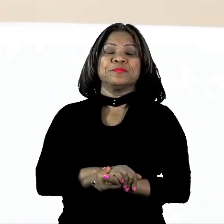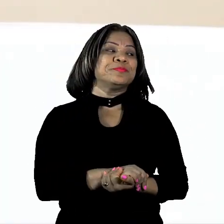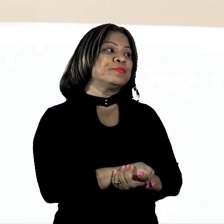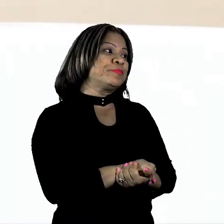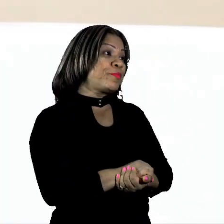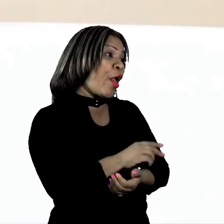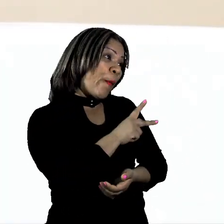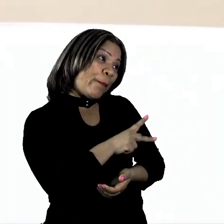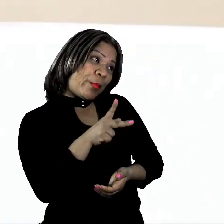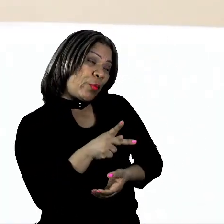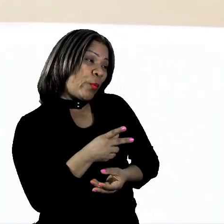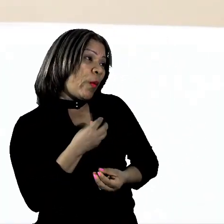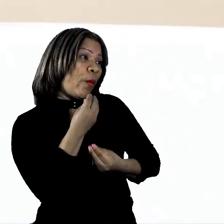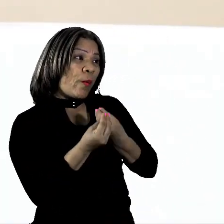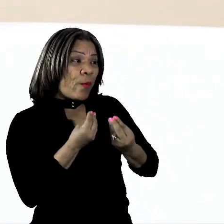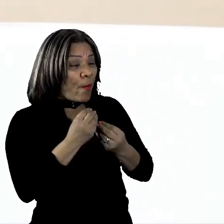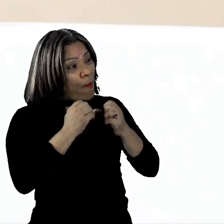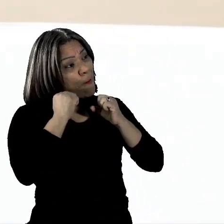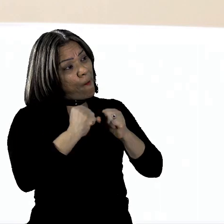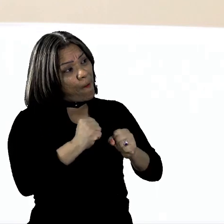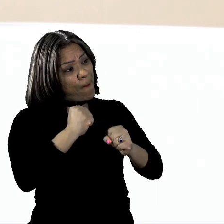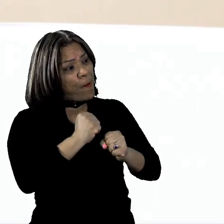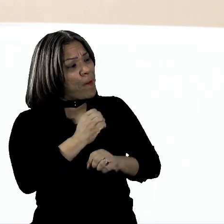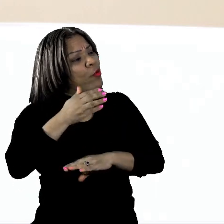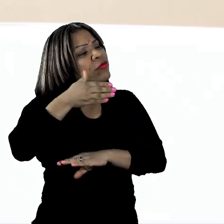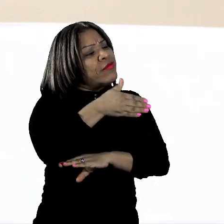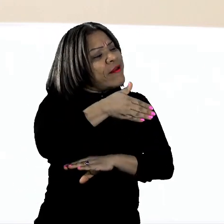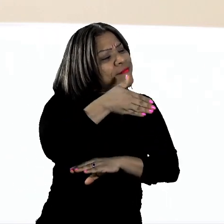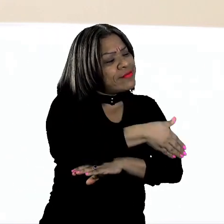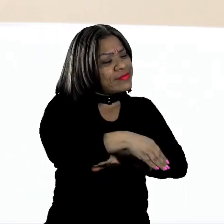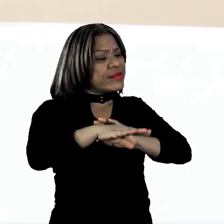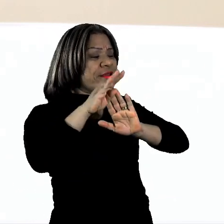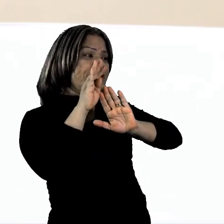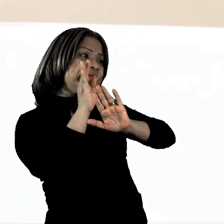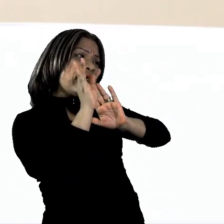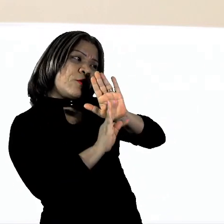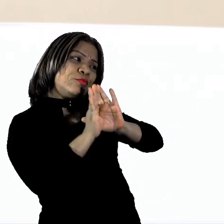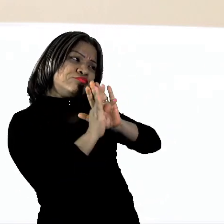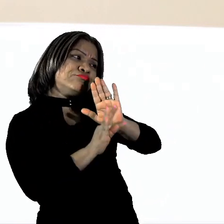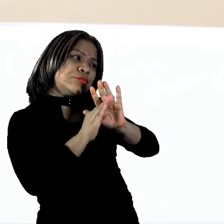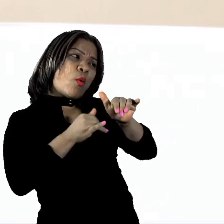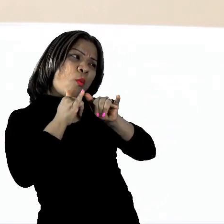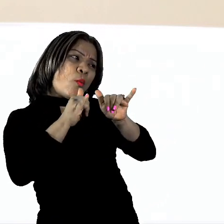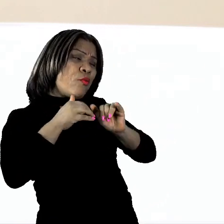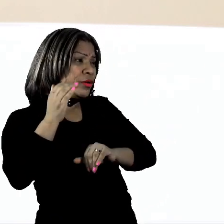como podemos ter acesso a esse texto de divulgação científica?